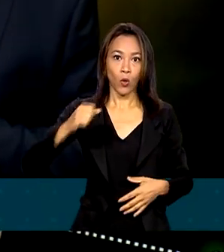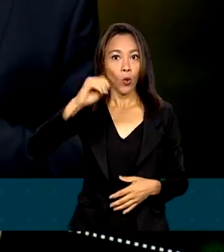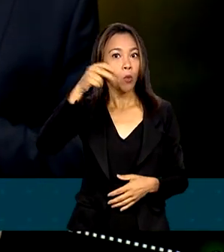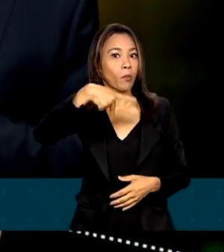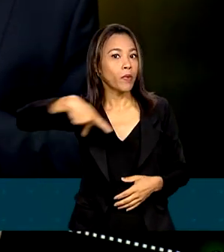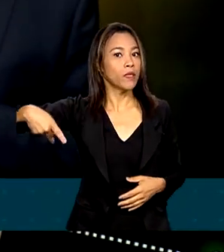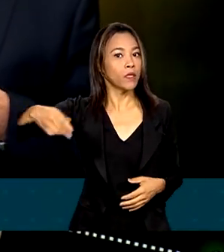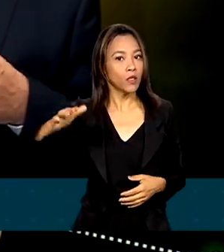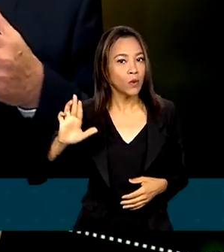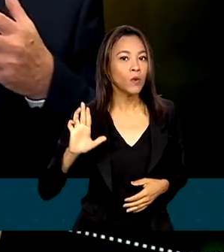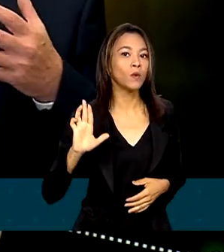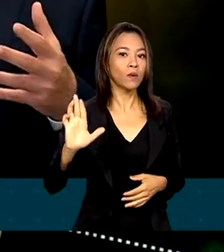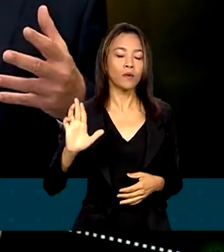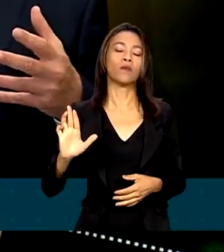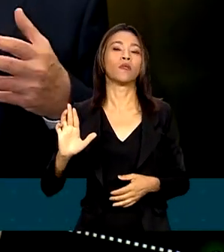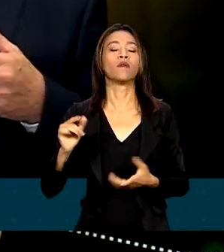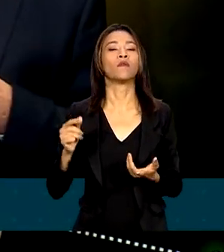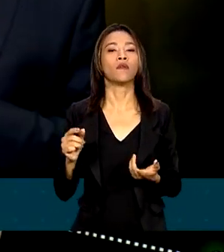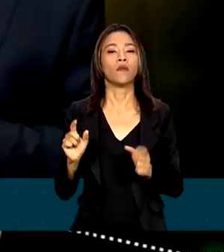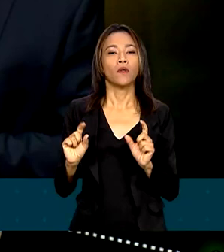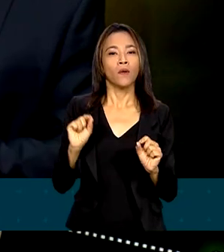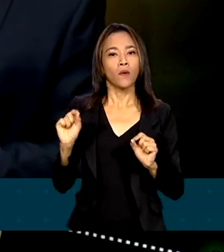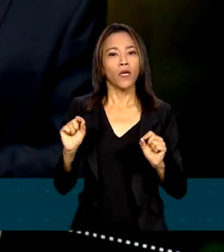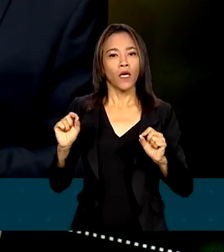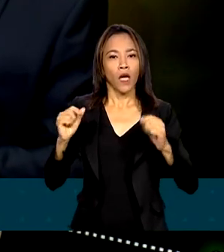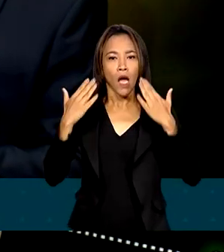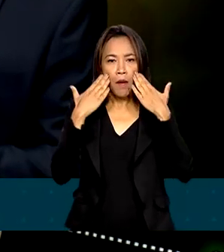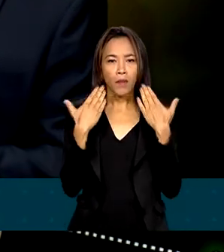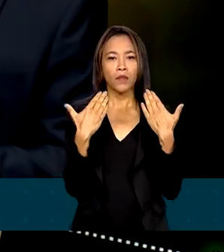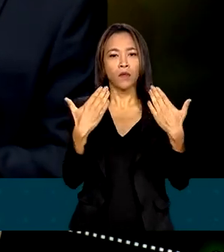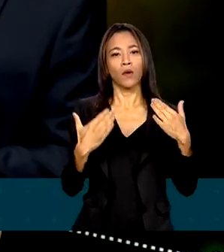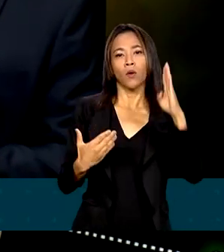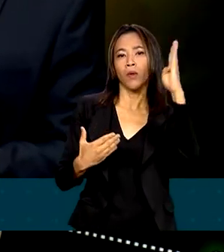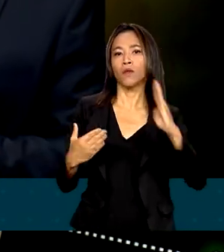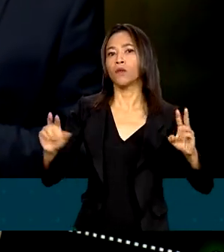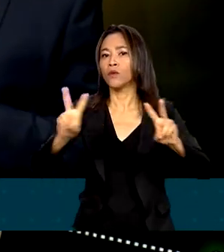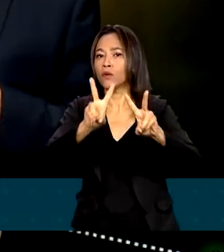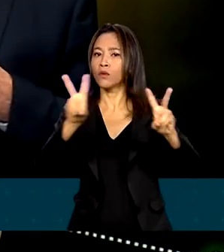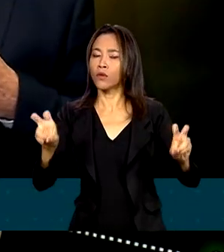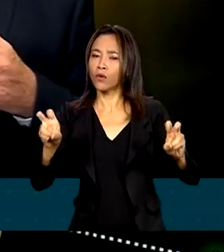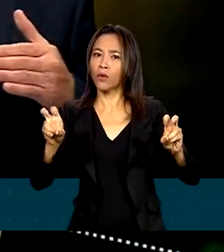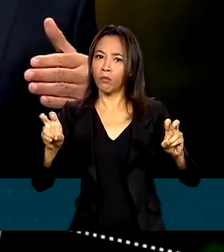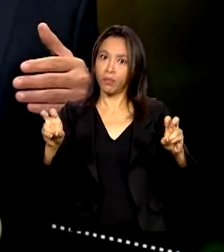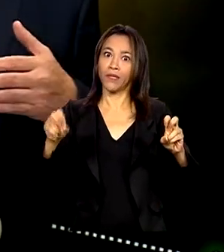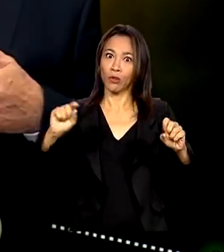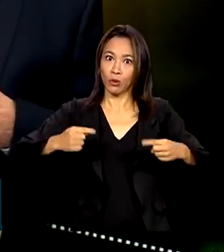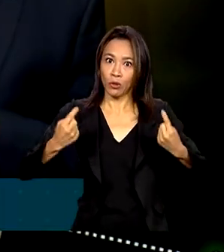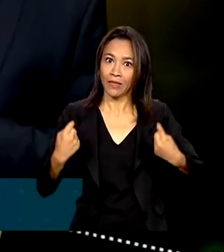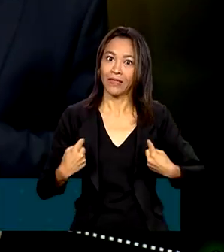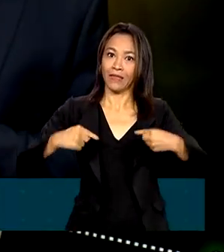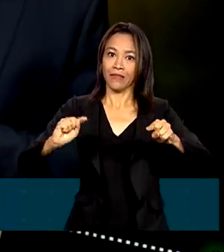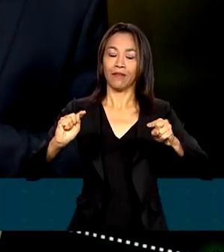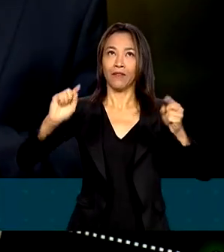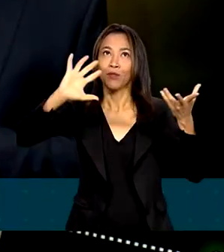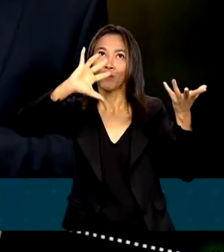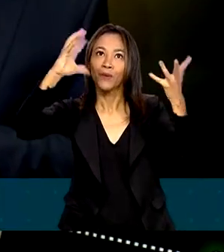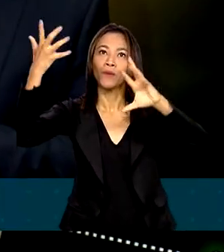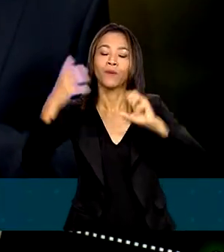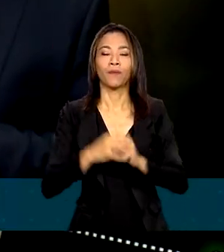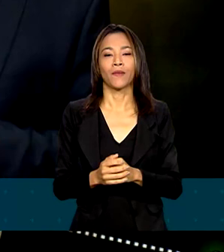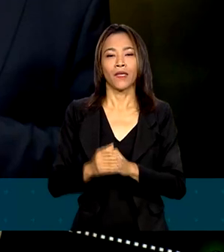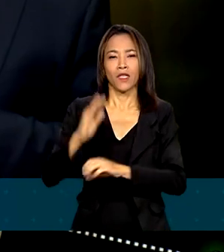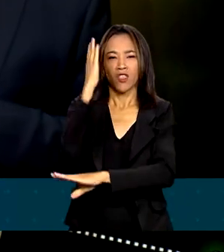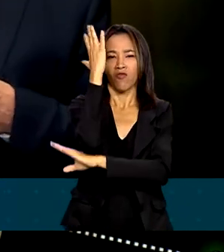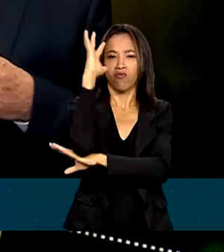no combate às mudanças climáticas. Desmatamento ilegal zero,